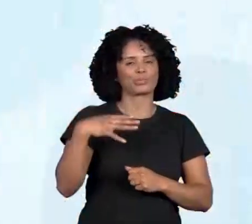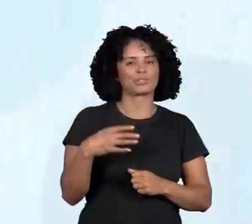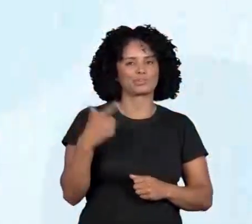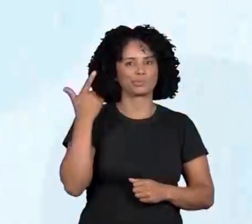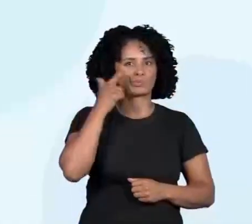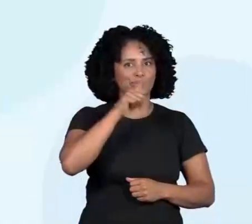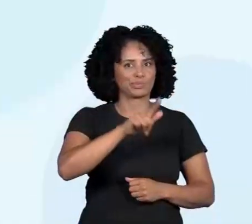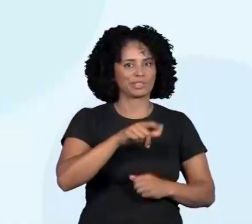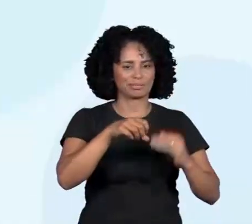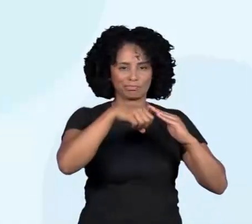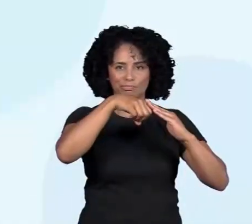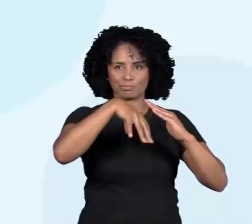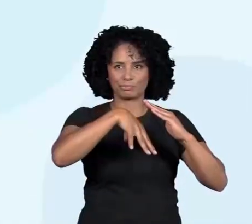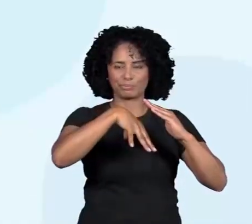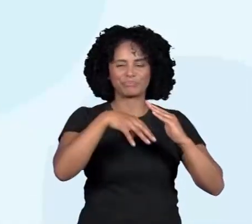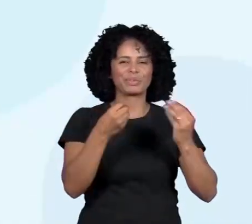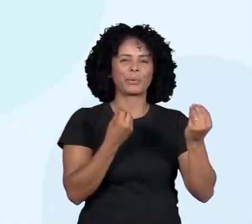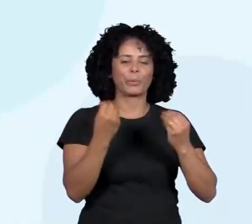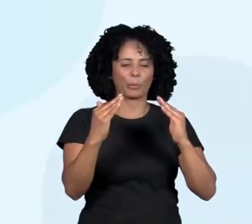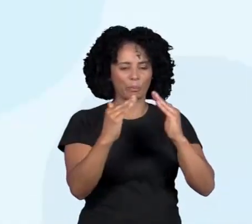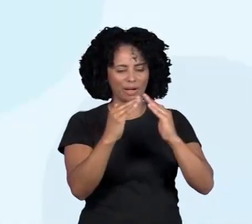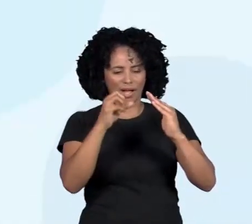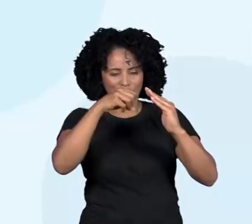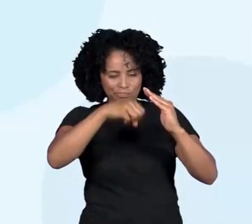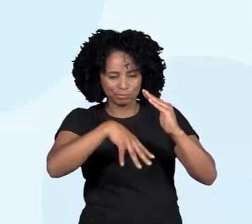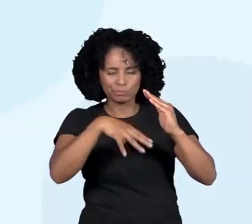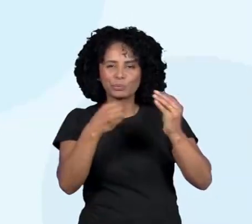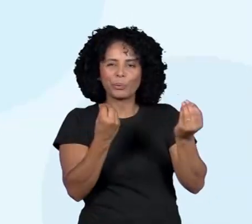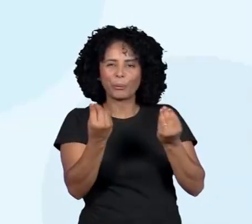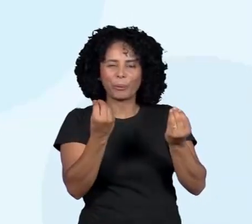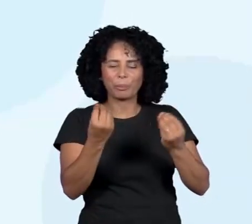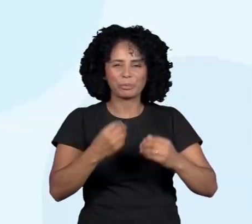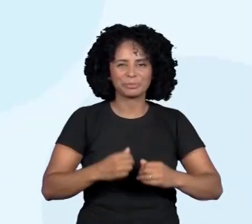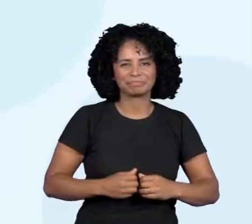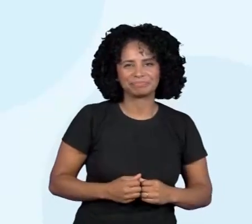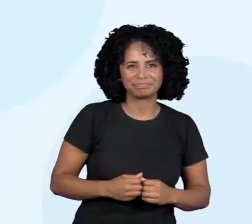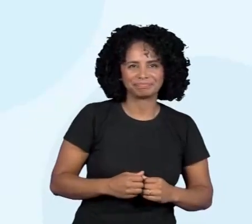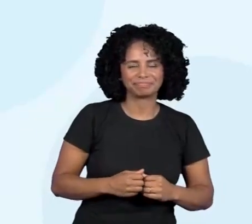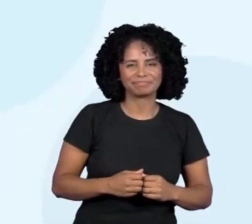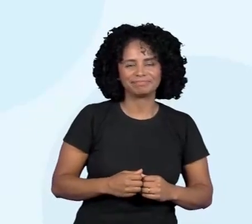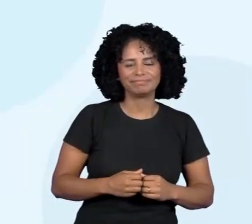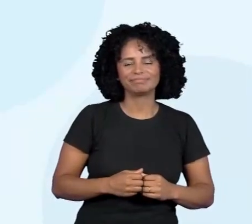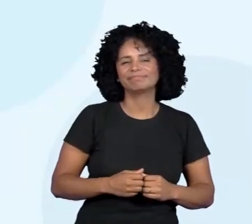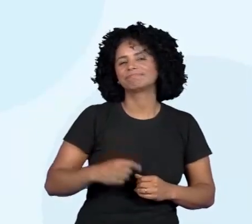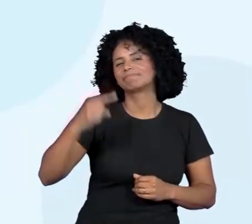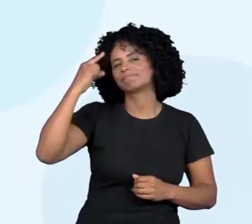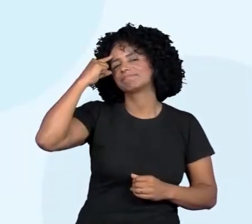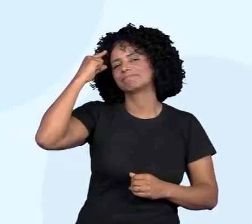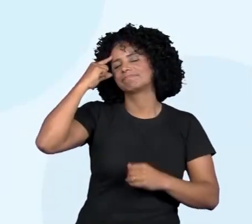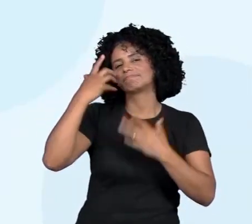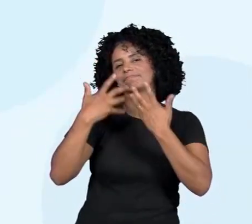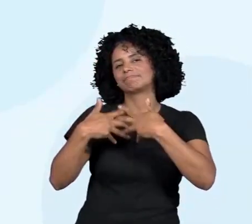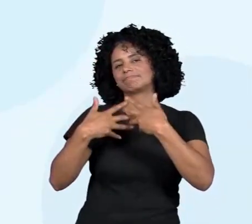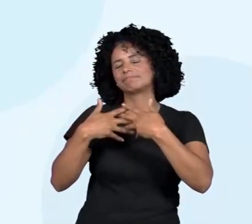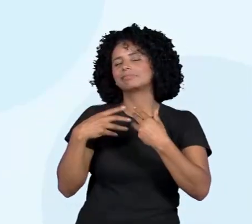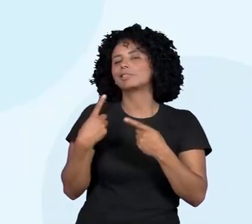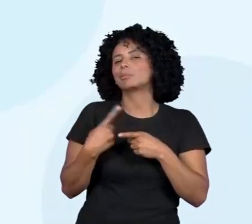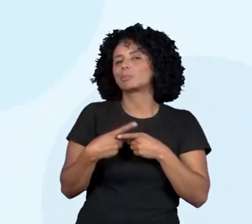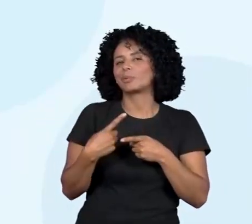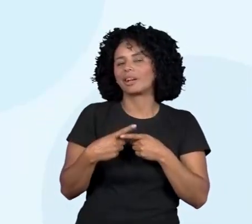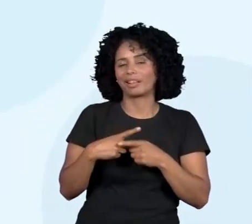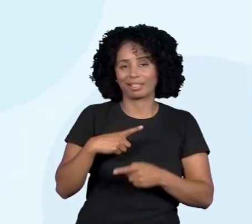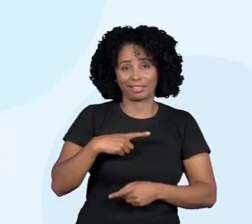será que essa lâmpada é acesa, hein, pessoal? Hum, então, vamos pensar mais um pouquinho porque temos uma